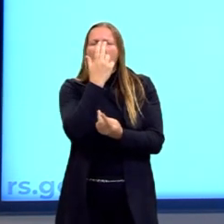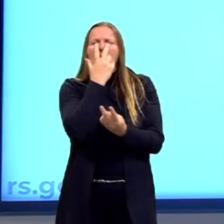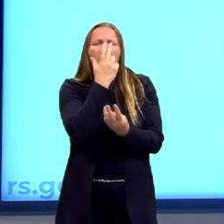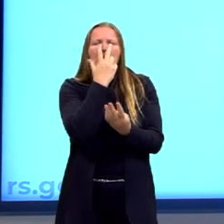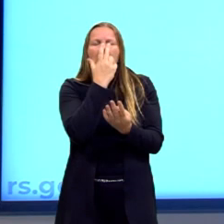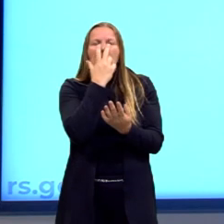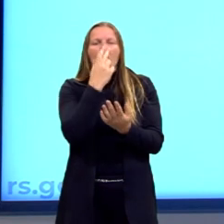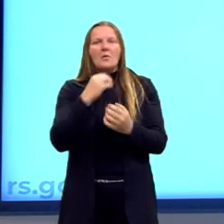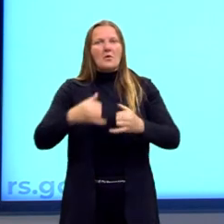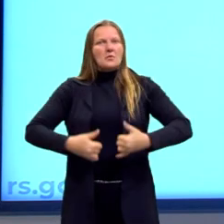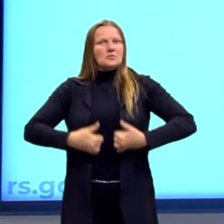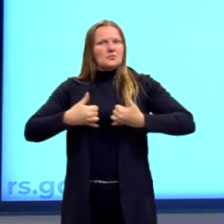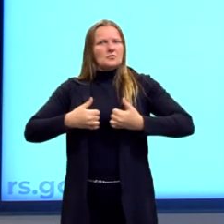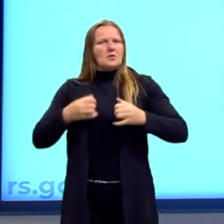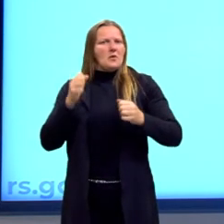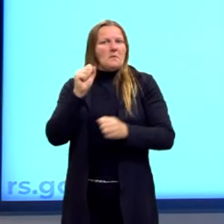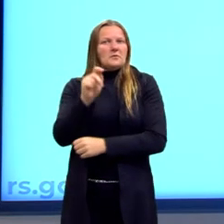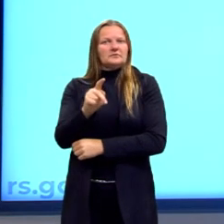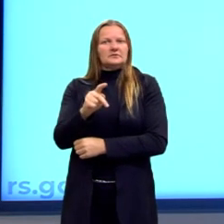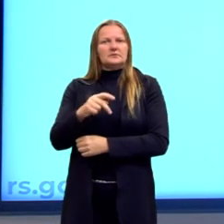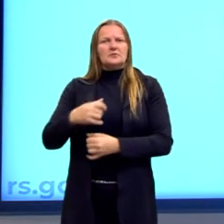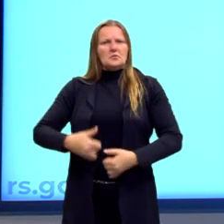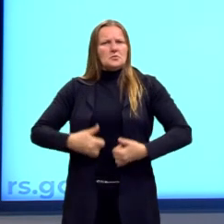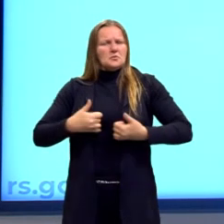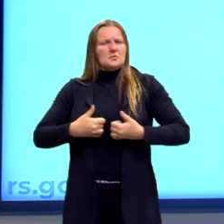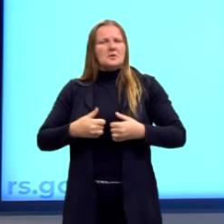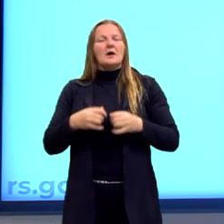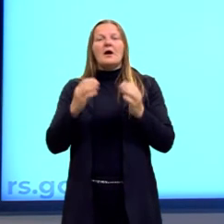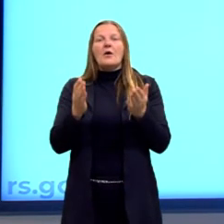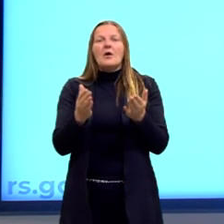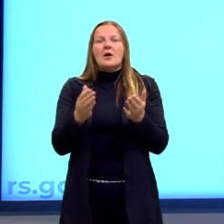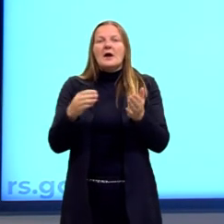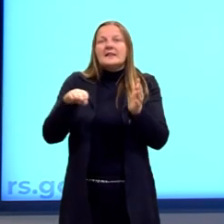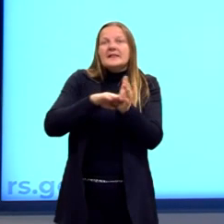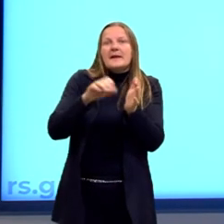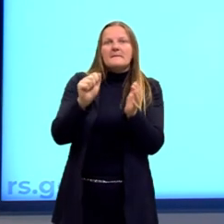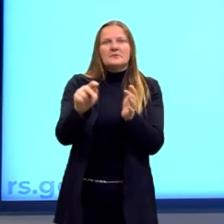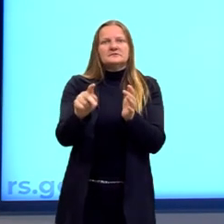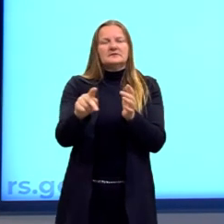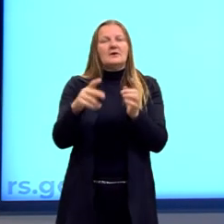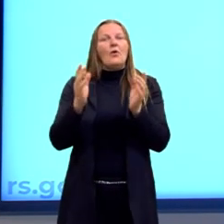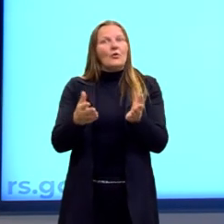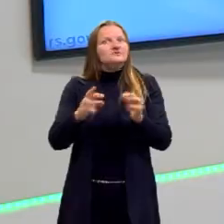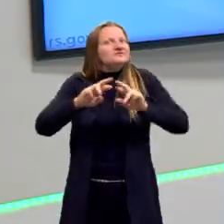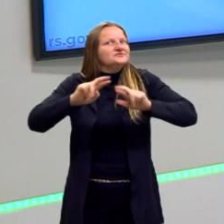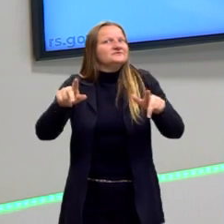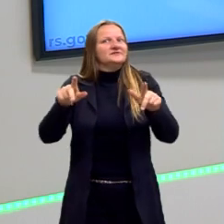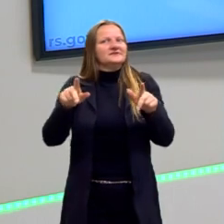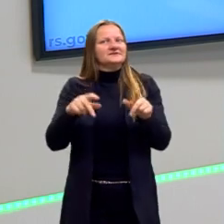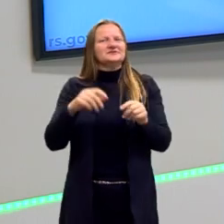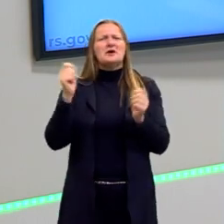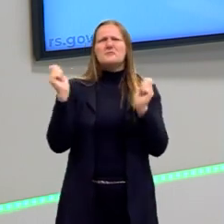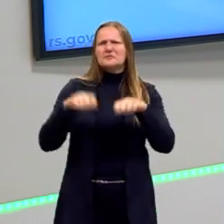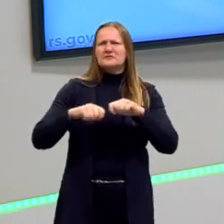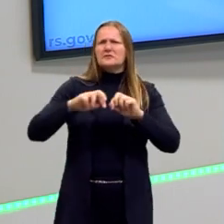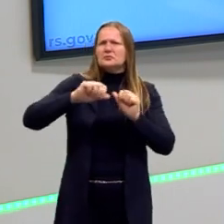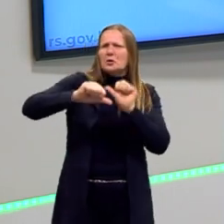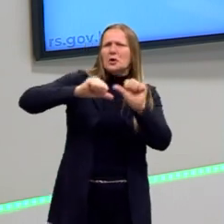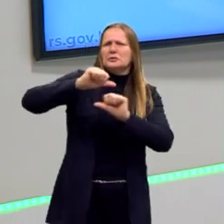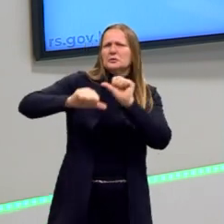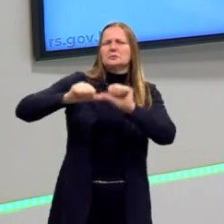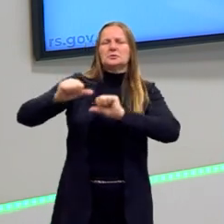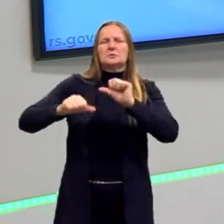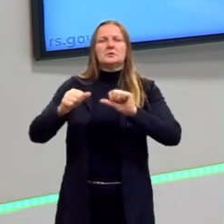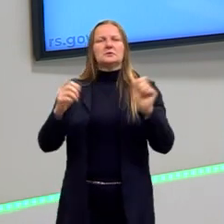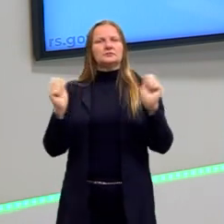era motivo de orgulho. Hoje, não. Hoje, esse mercado mudou. Existem outras possibilidades. Hoje, é outra